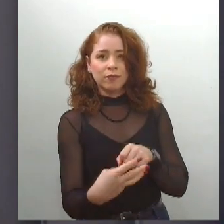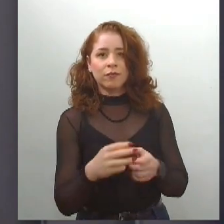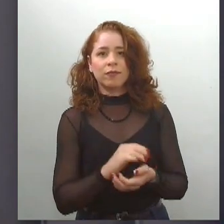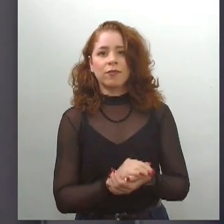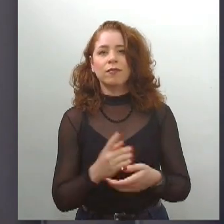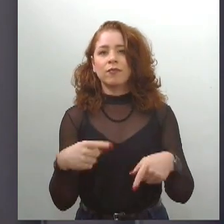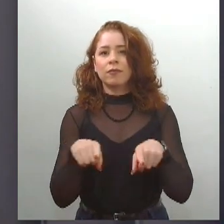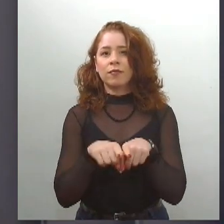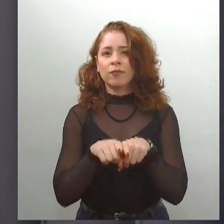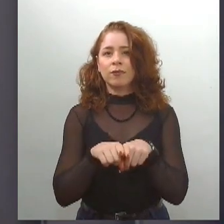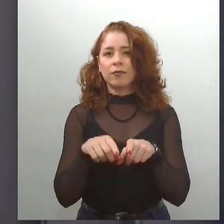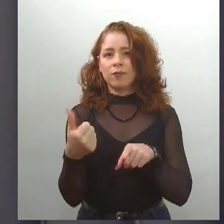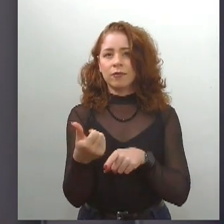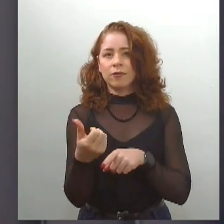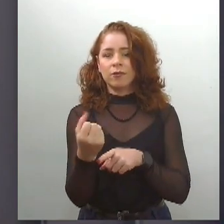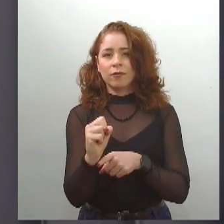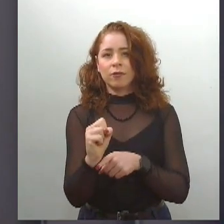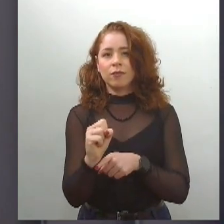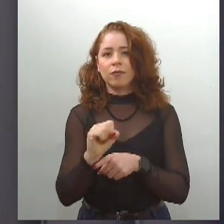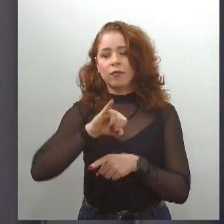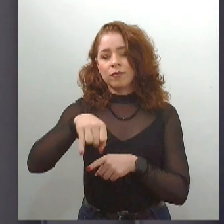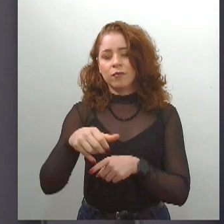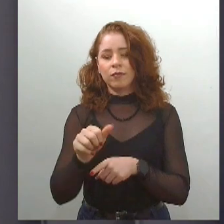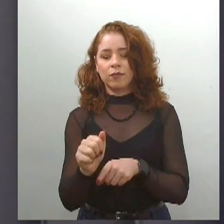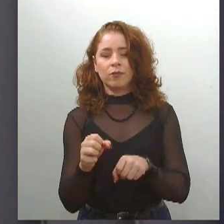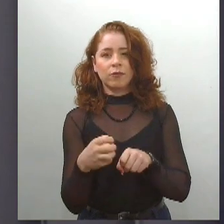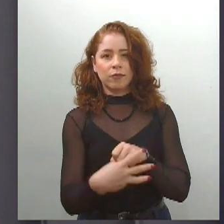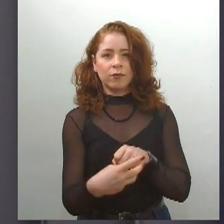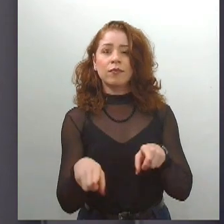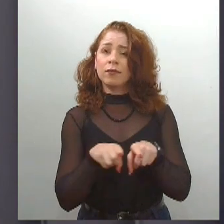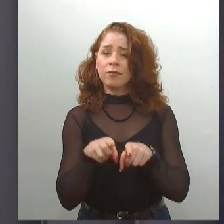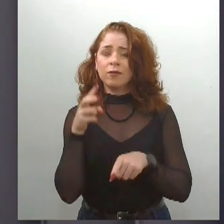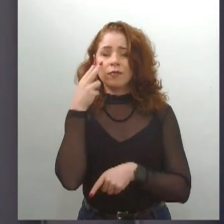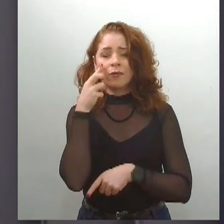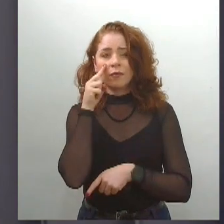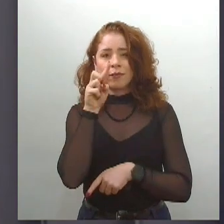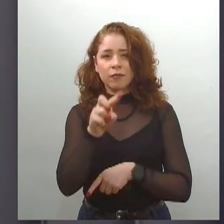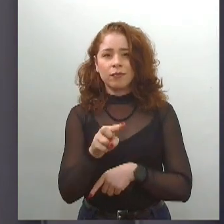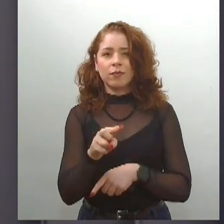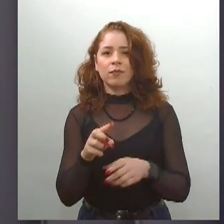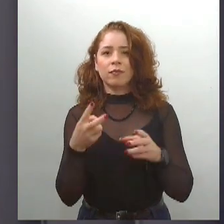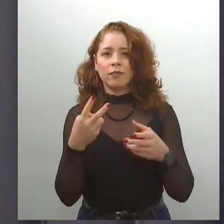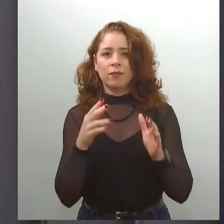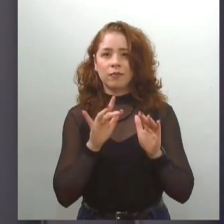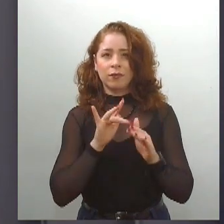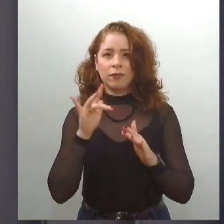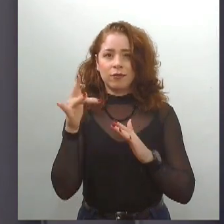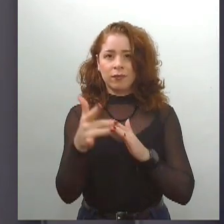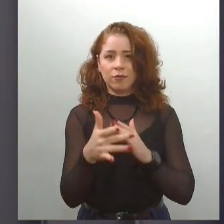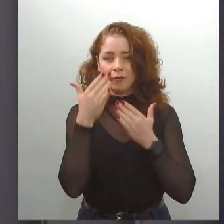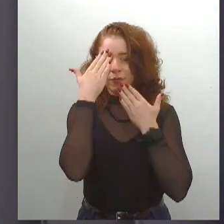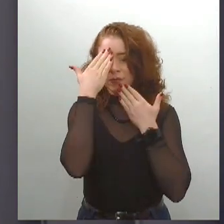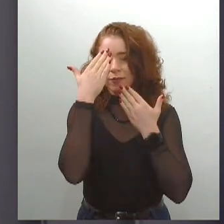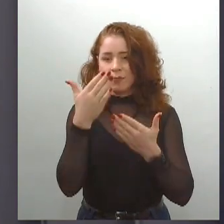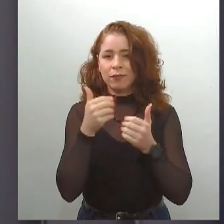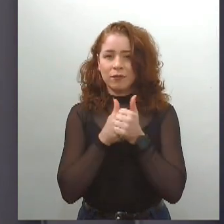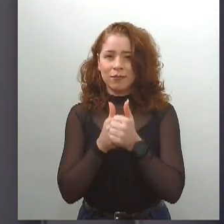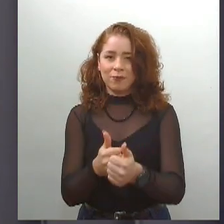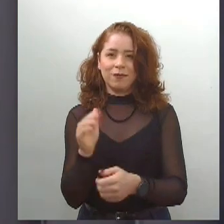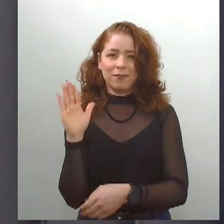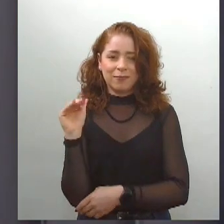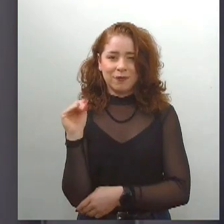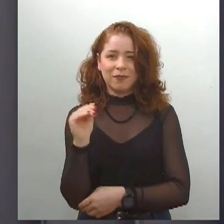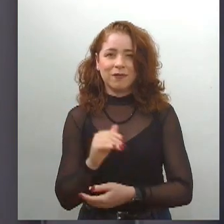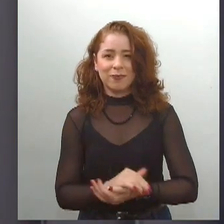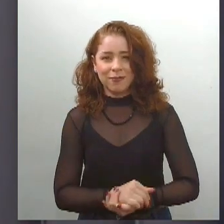horas no Jornal da Alese. Acompanhe também as nossas redes sociais. Muito obrigada pela companhia. Até o próximo encontro. Transcrição